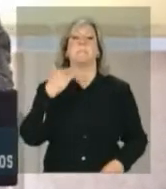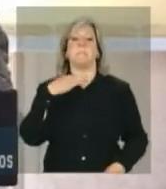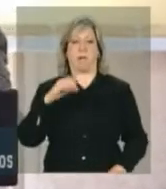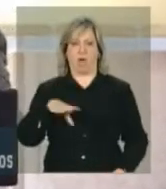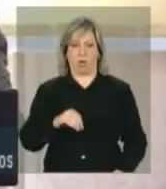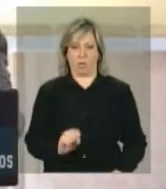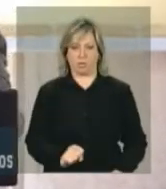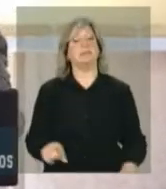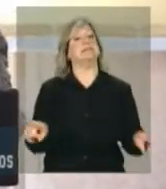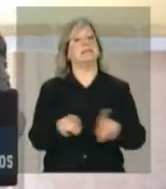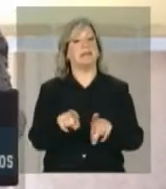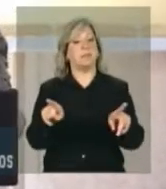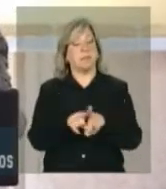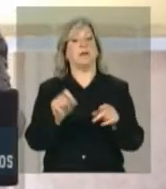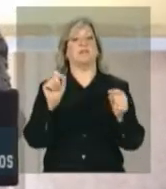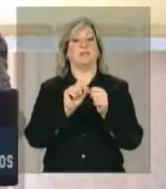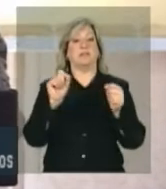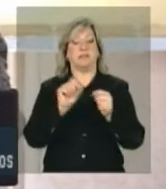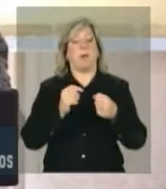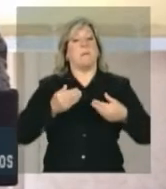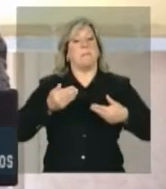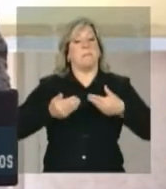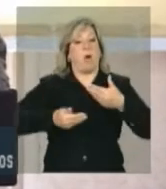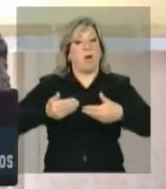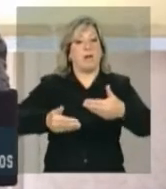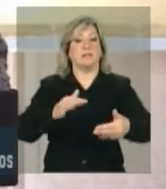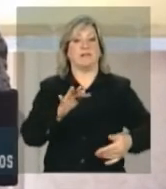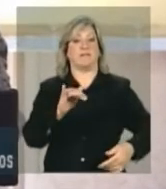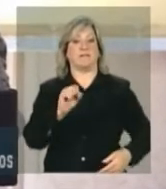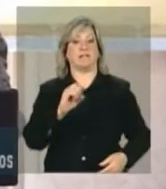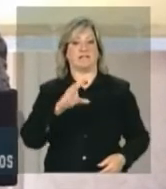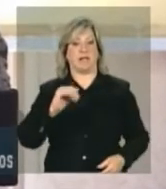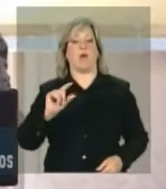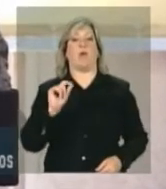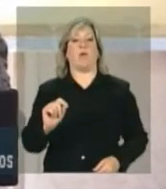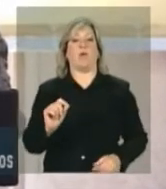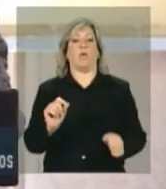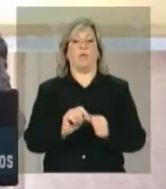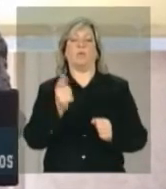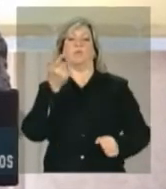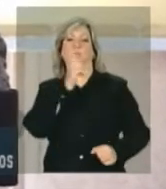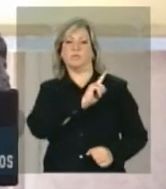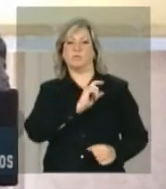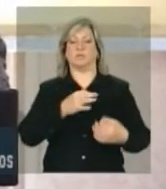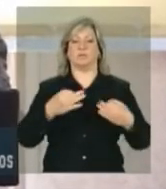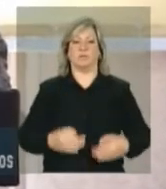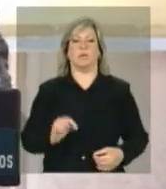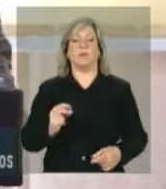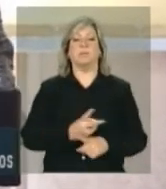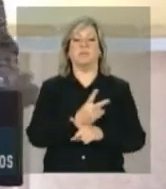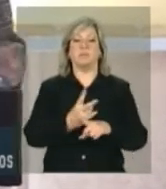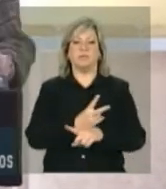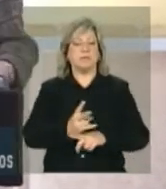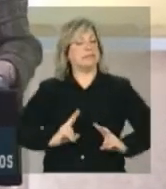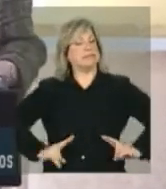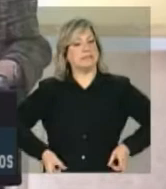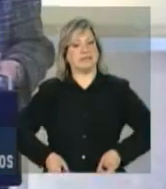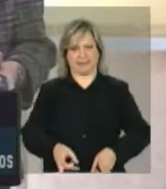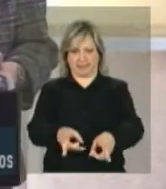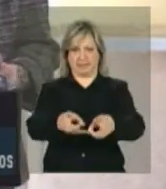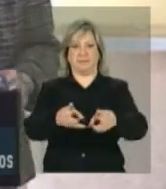construímos um processo fiscal de consolidação, buscando sempre